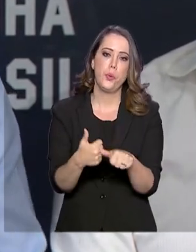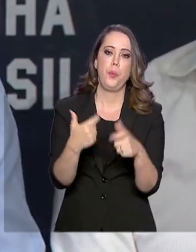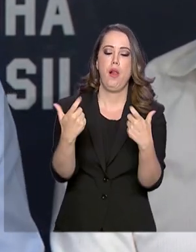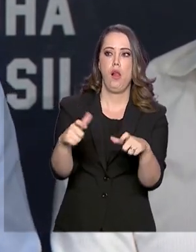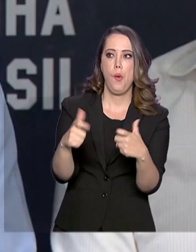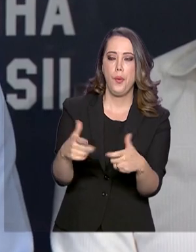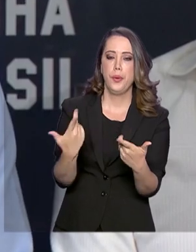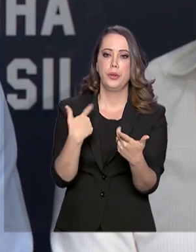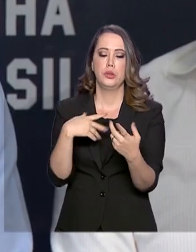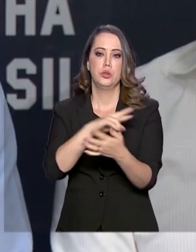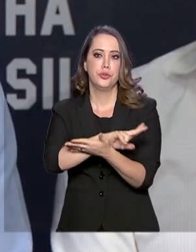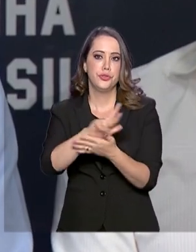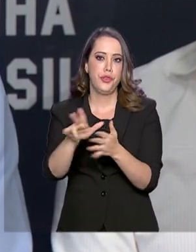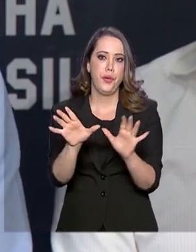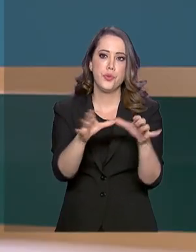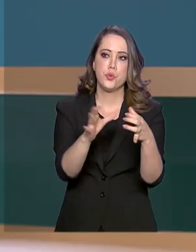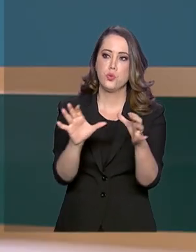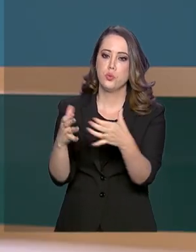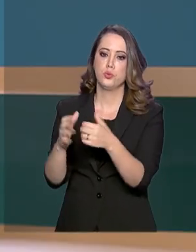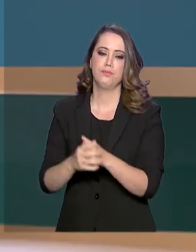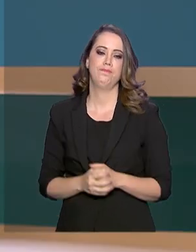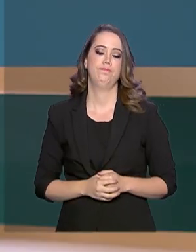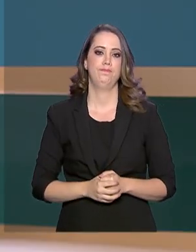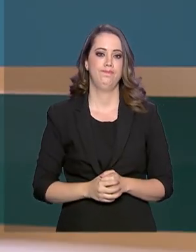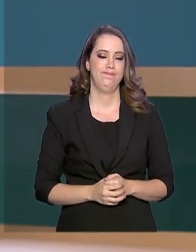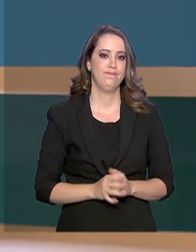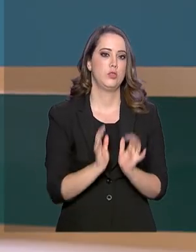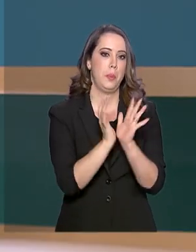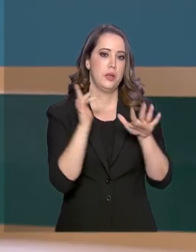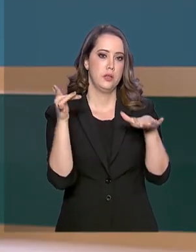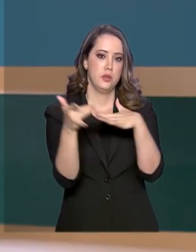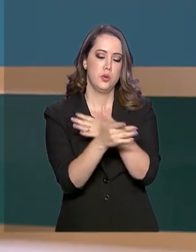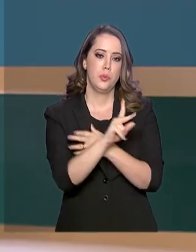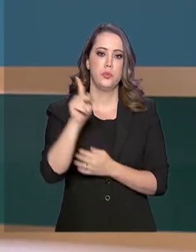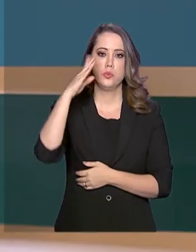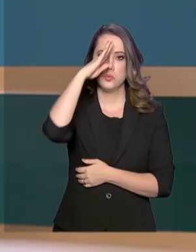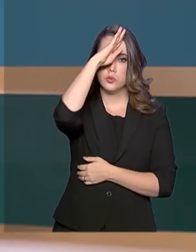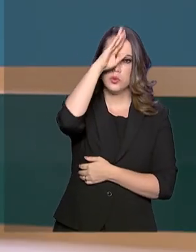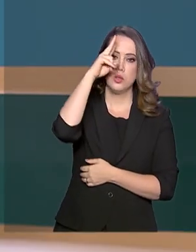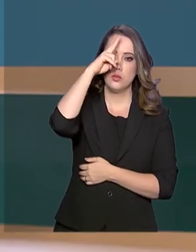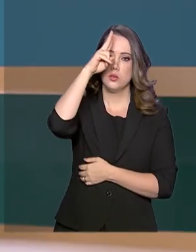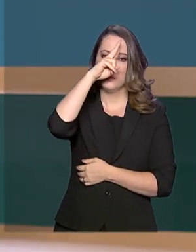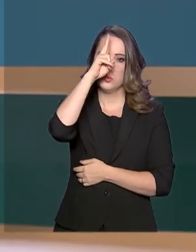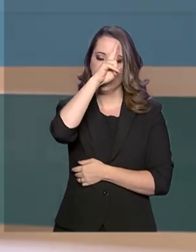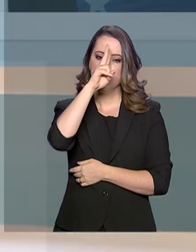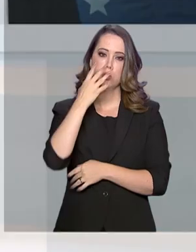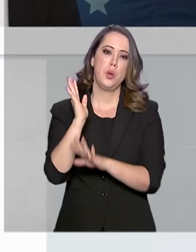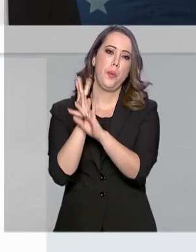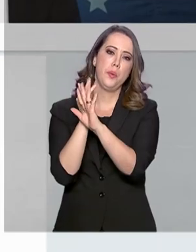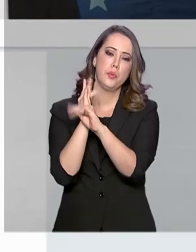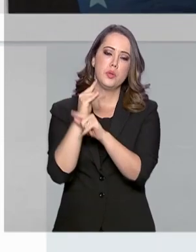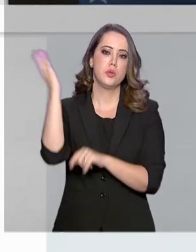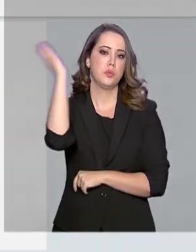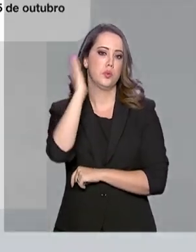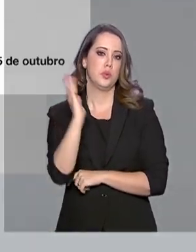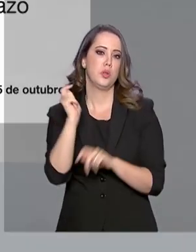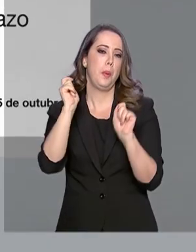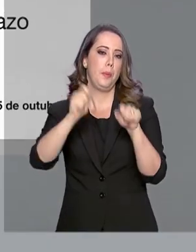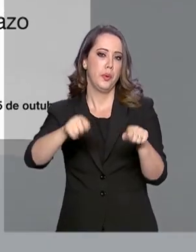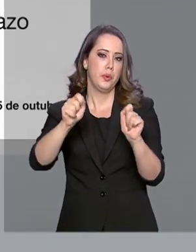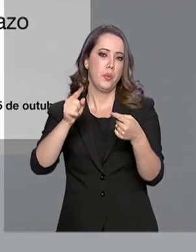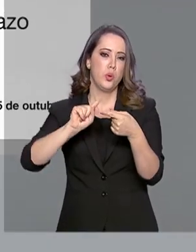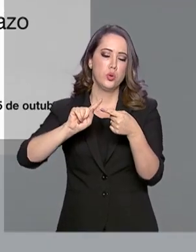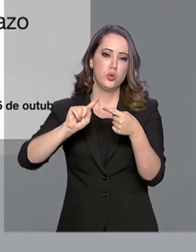investimentos de diversa natureza. E pelas redes sociais, o presidente Jair Bolsonaro lembrou que municípios brasileiros